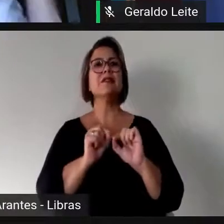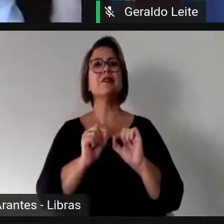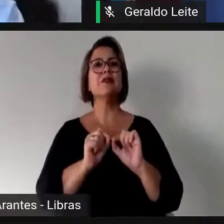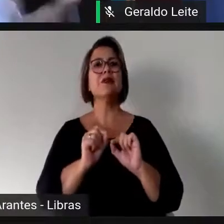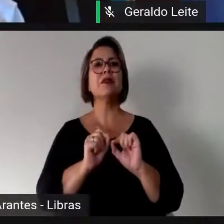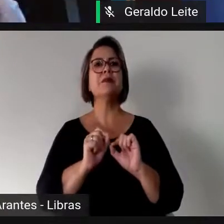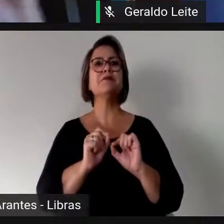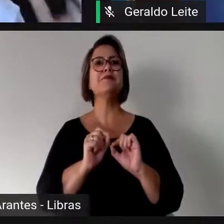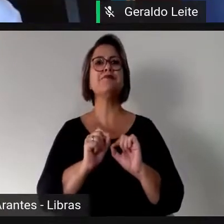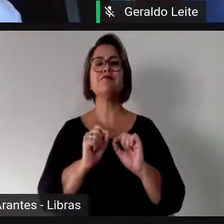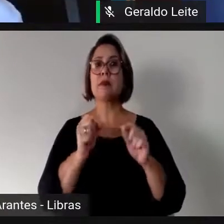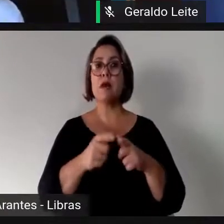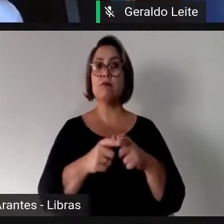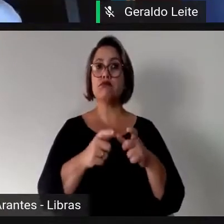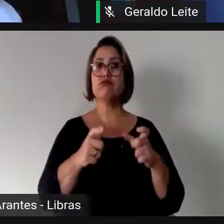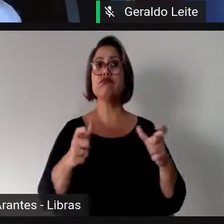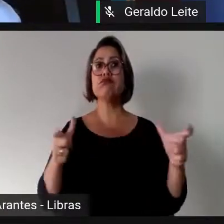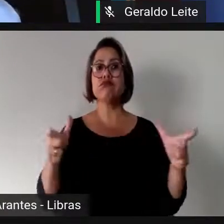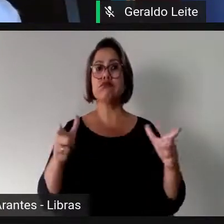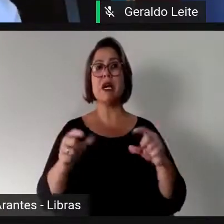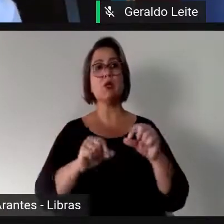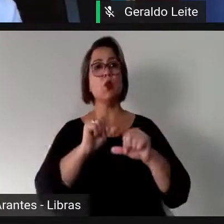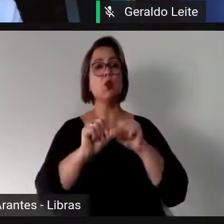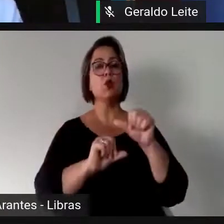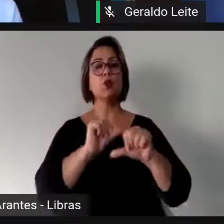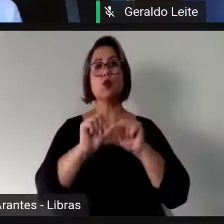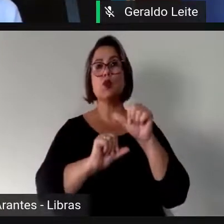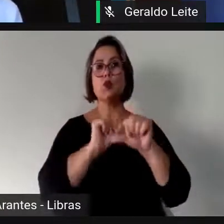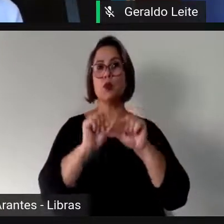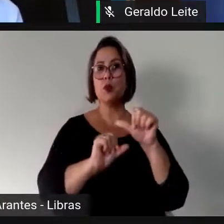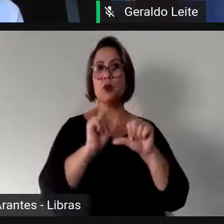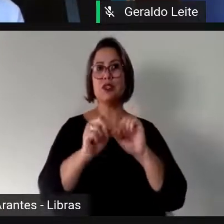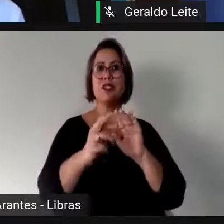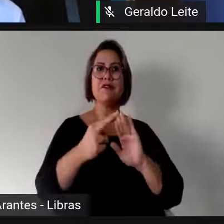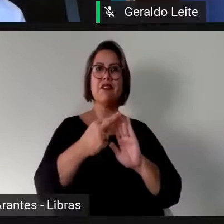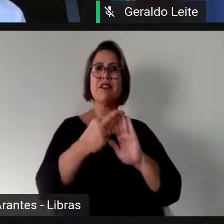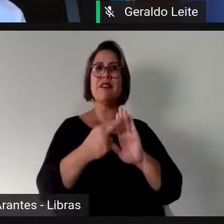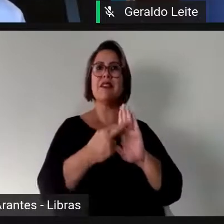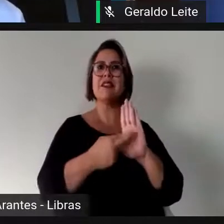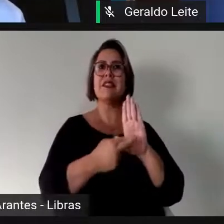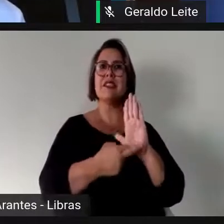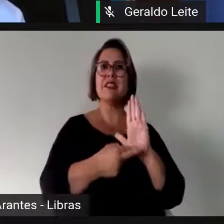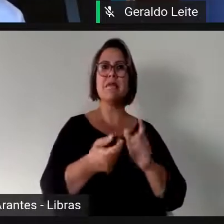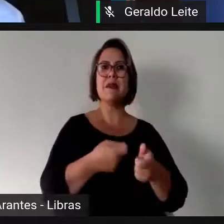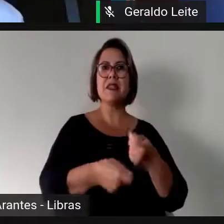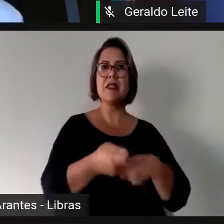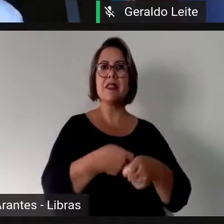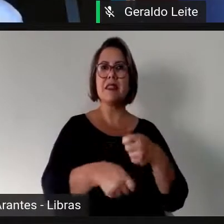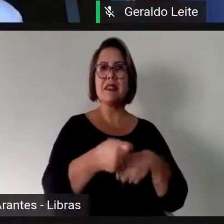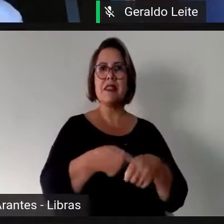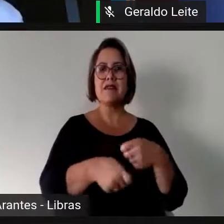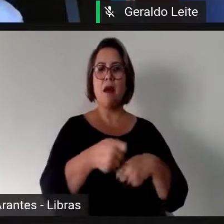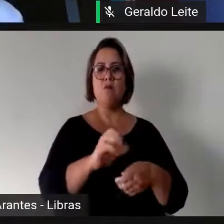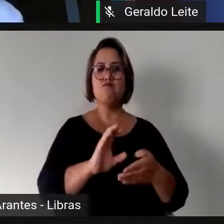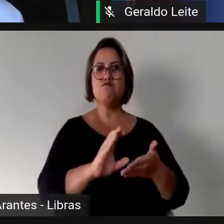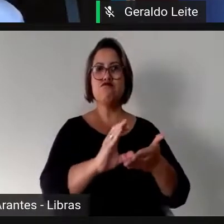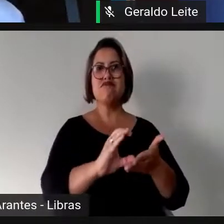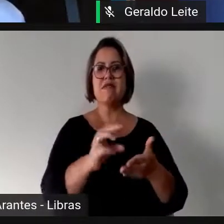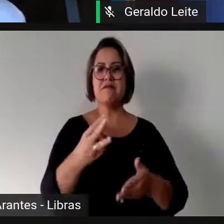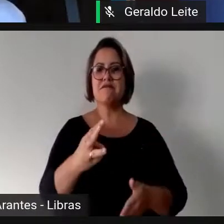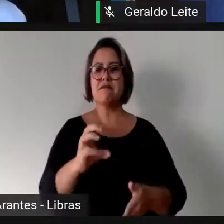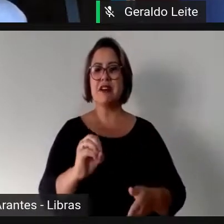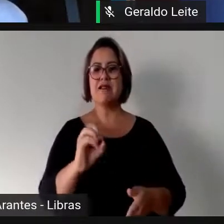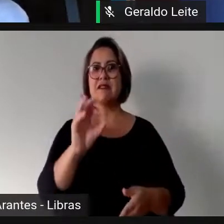aumentar ou de modificar as regras desse financiamento de 30% que foi estabelecido por